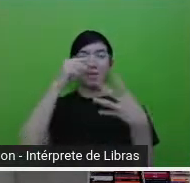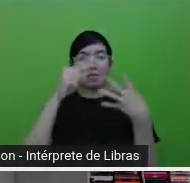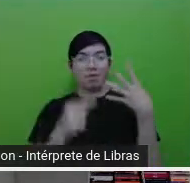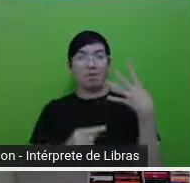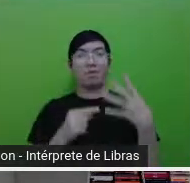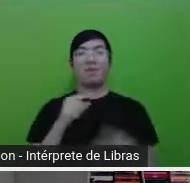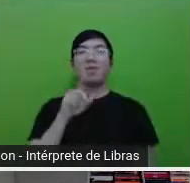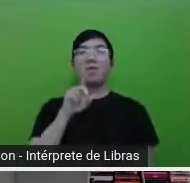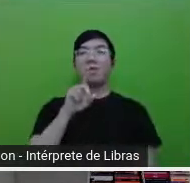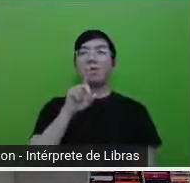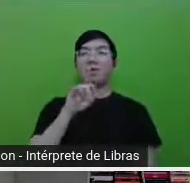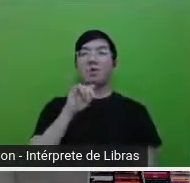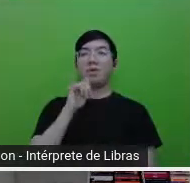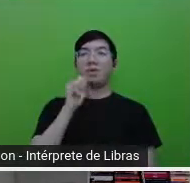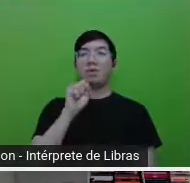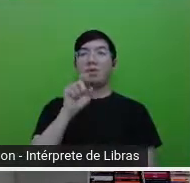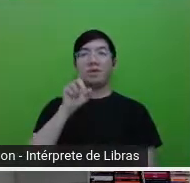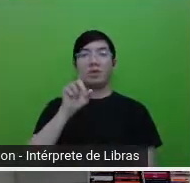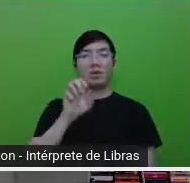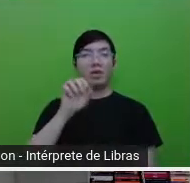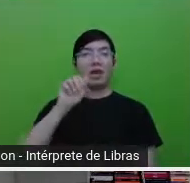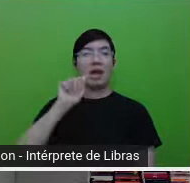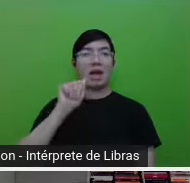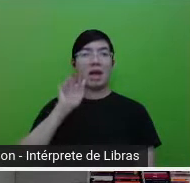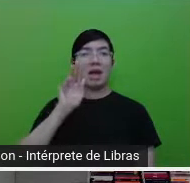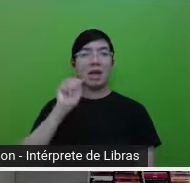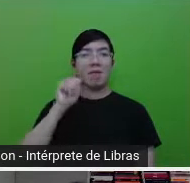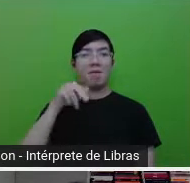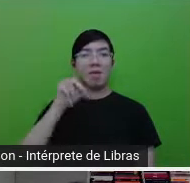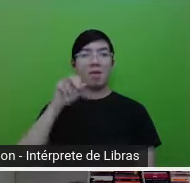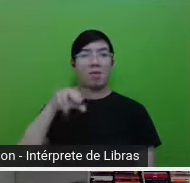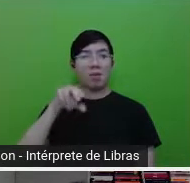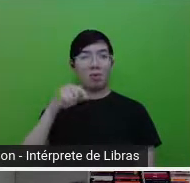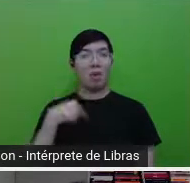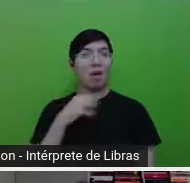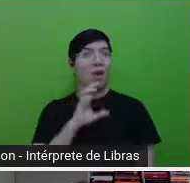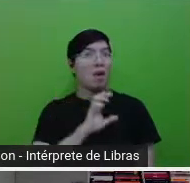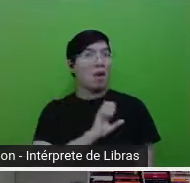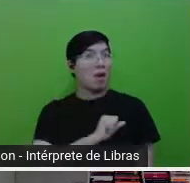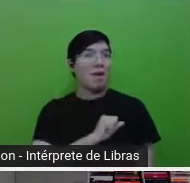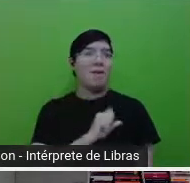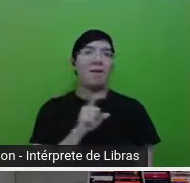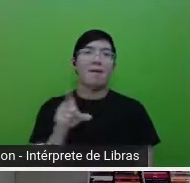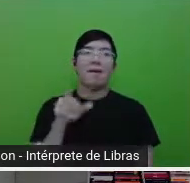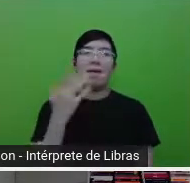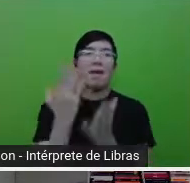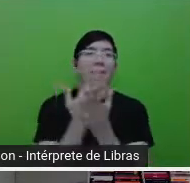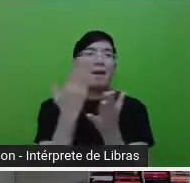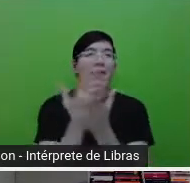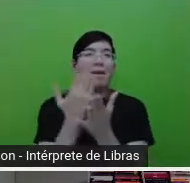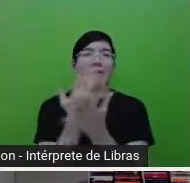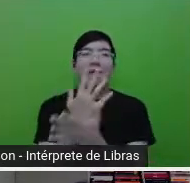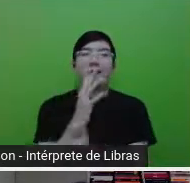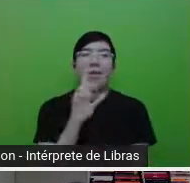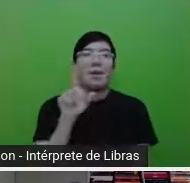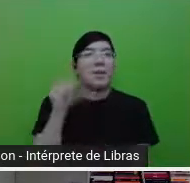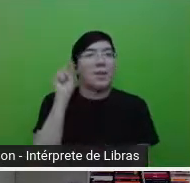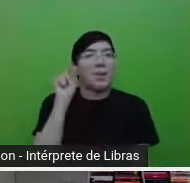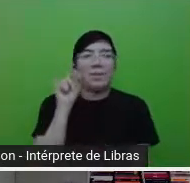dos avulsos, digamos assim, mas eu acho essa palavra avulso tão, assim, não acho legal.